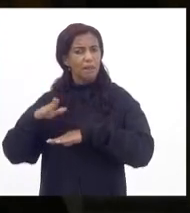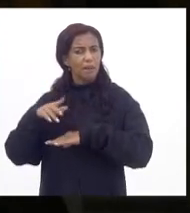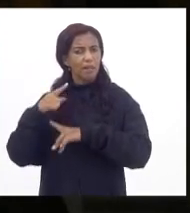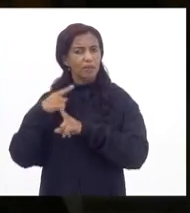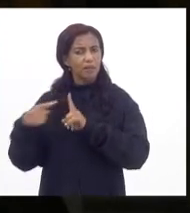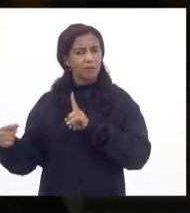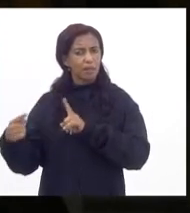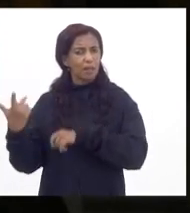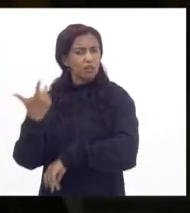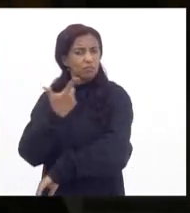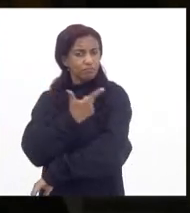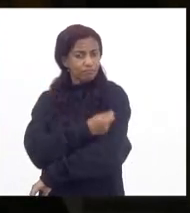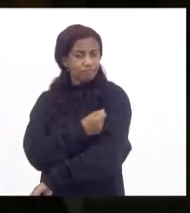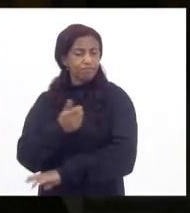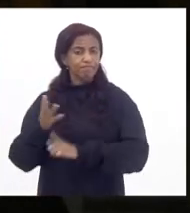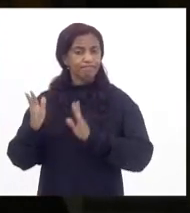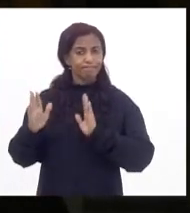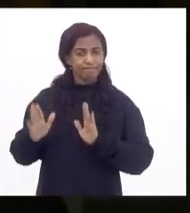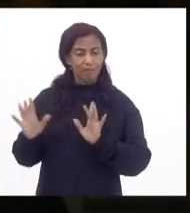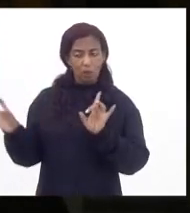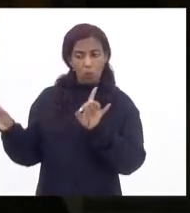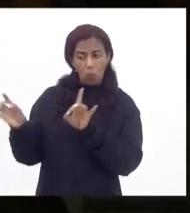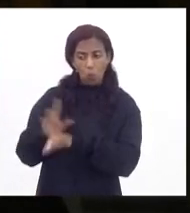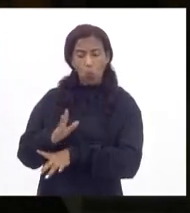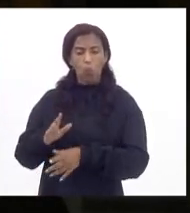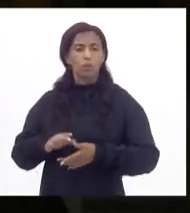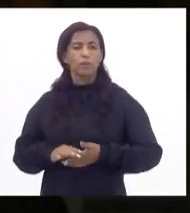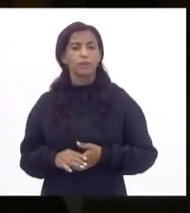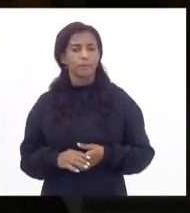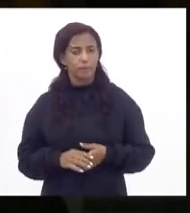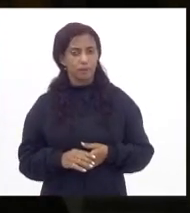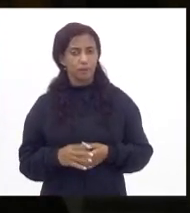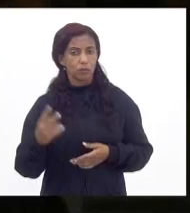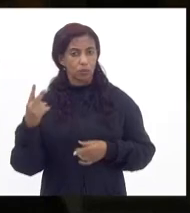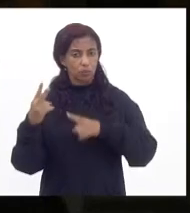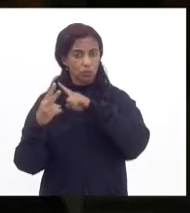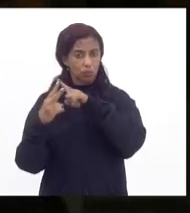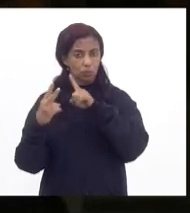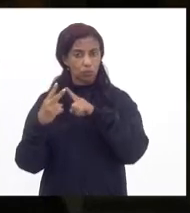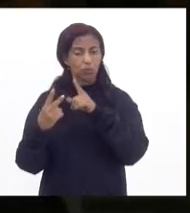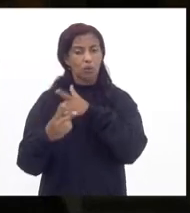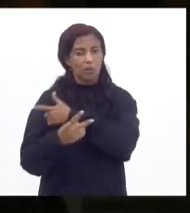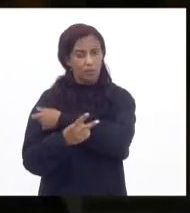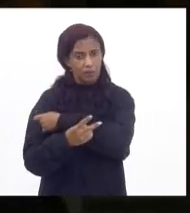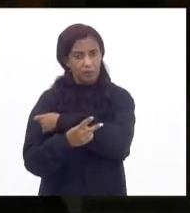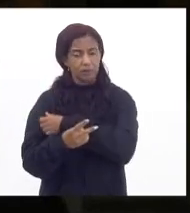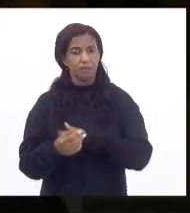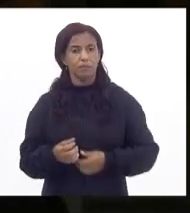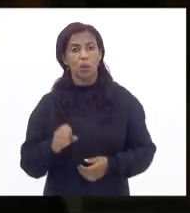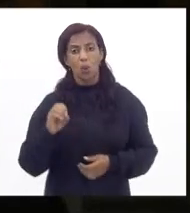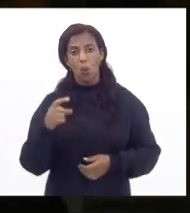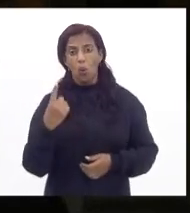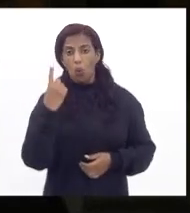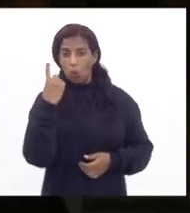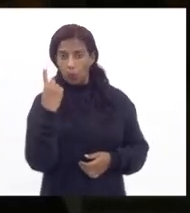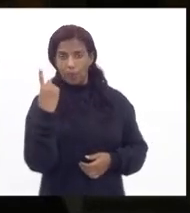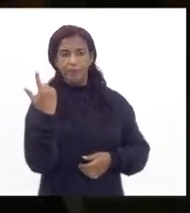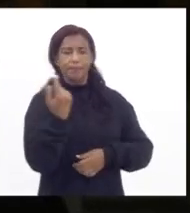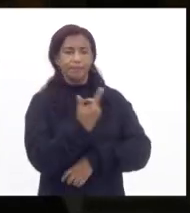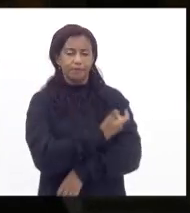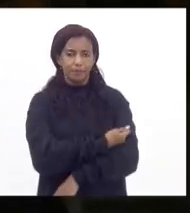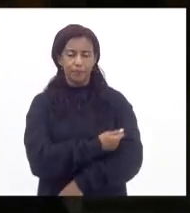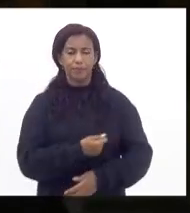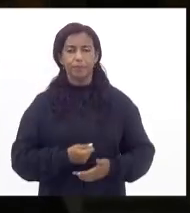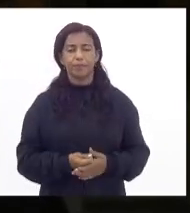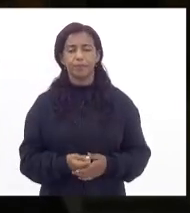população completamente imunizada com as duas doses da vacina ou com a dose única na